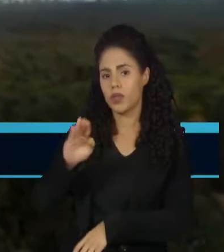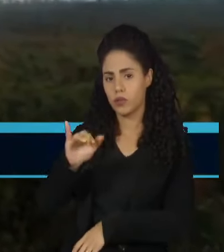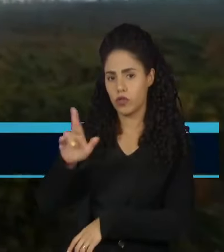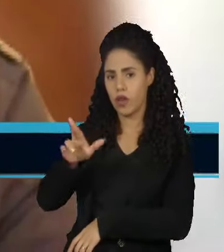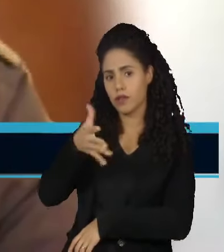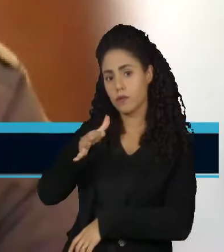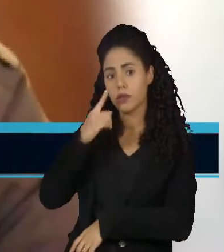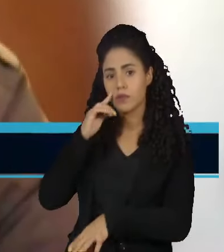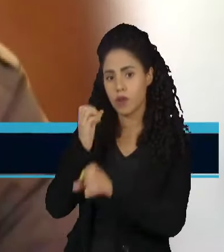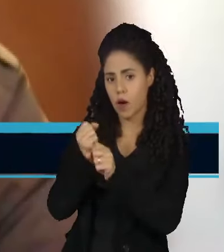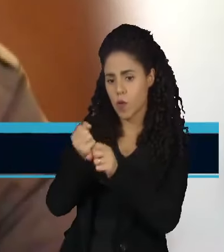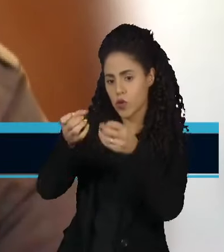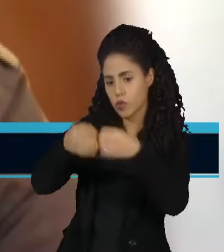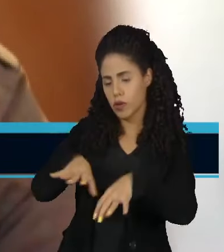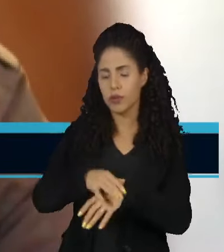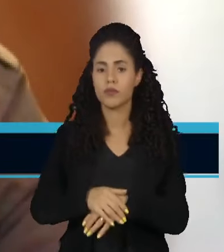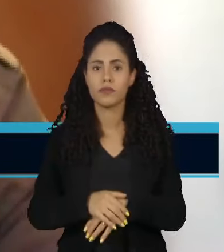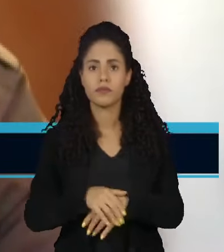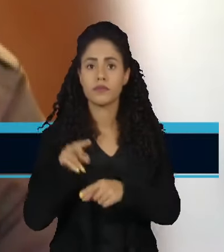reais.